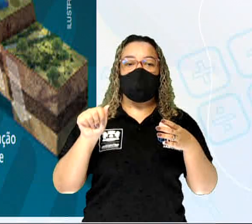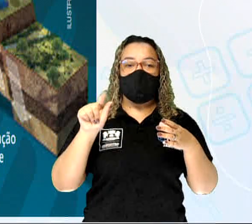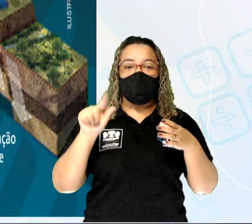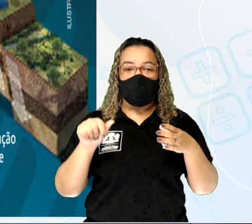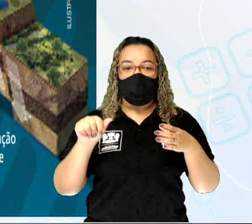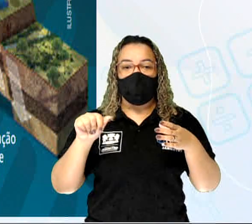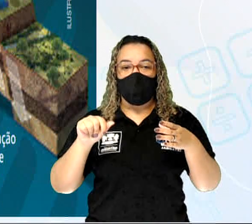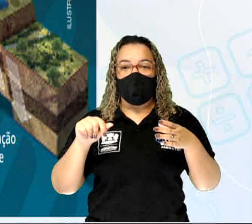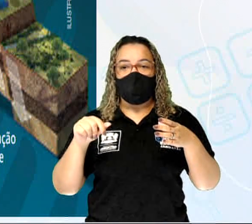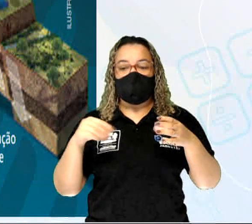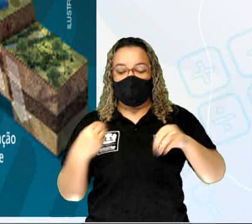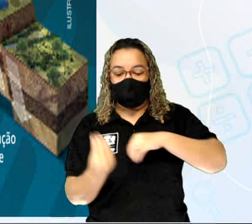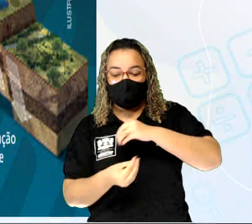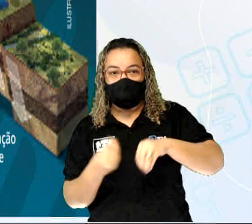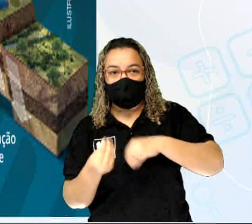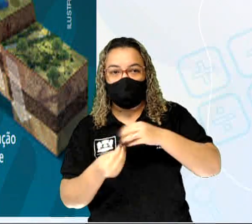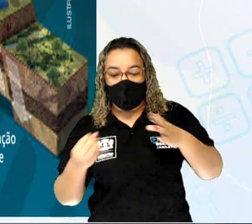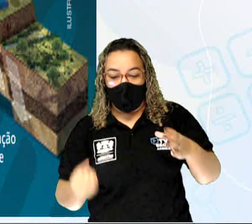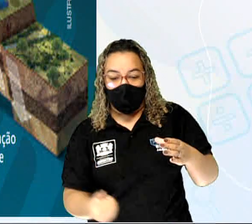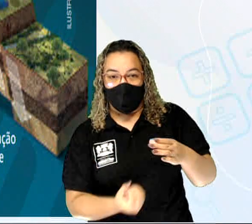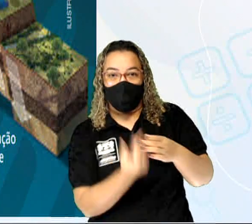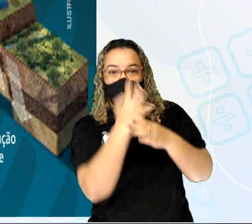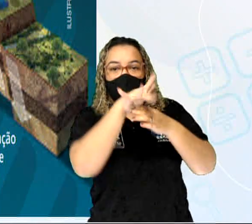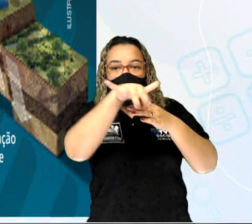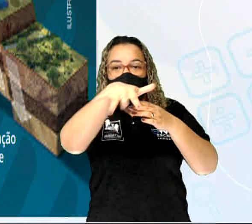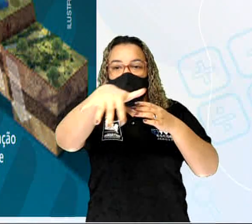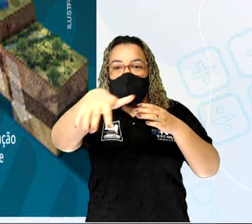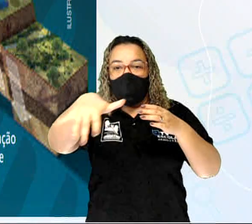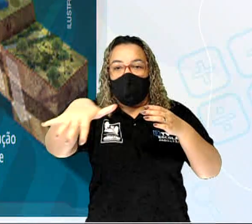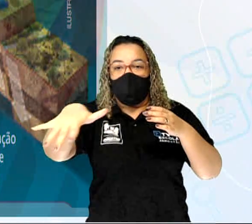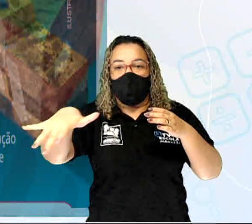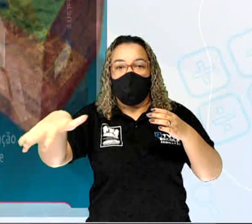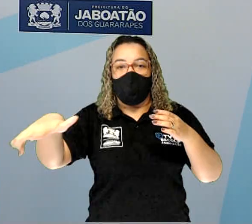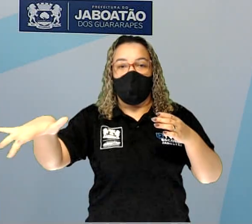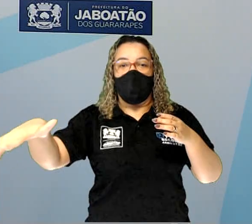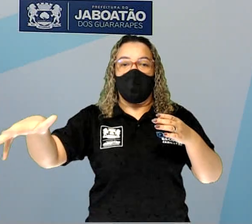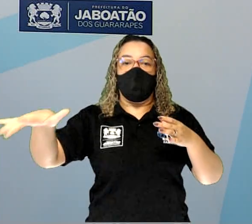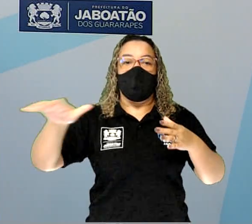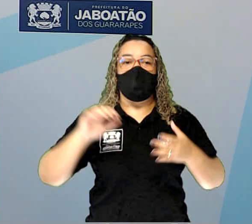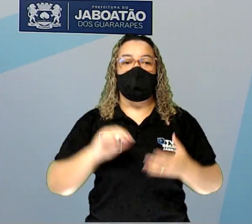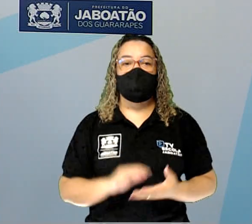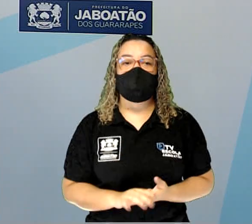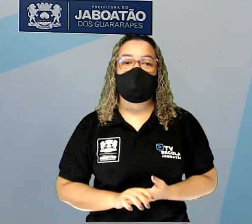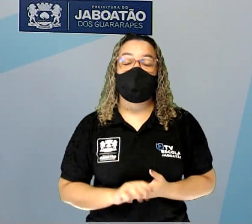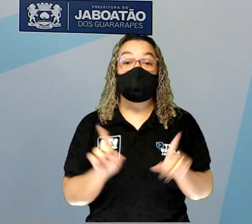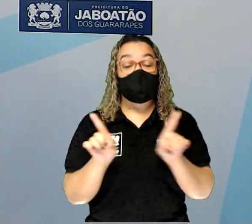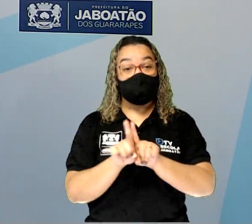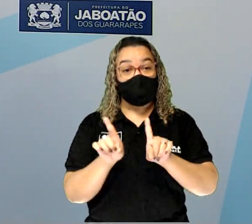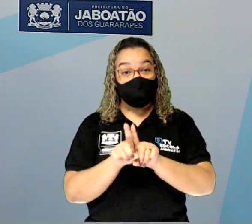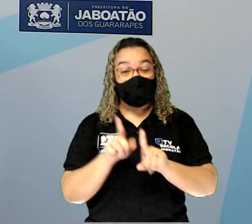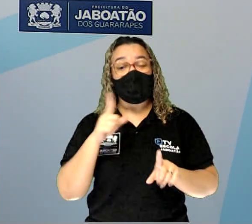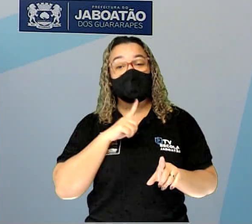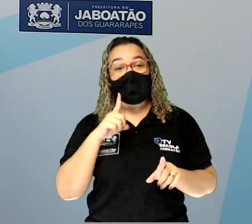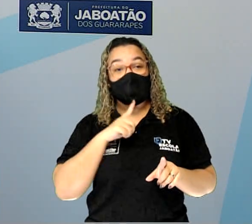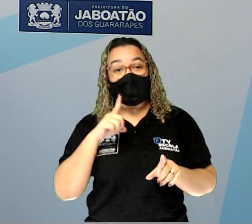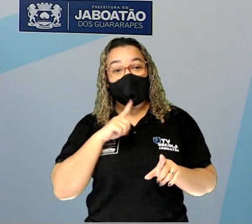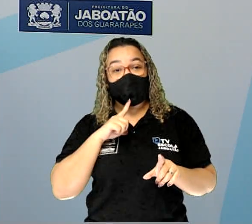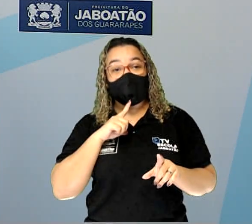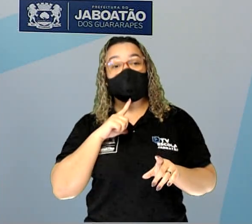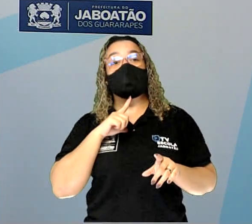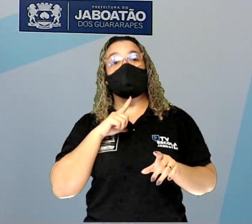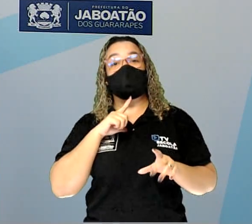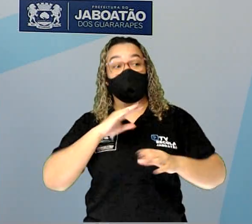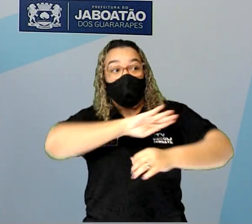ebulição pronto para sair, né? E a gente vai ter também a formação das